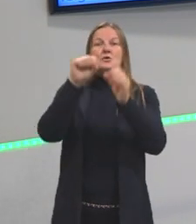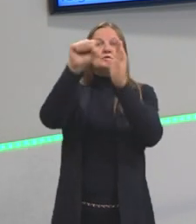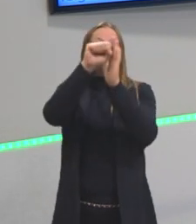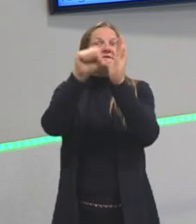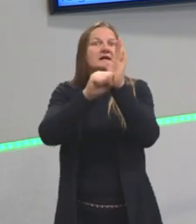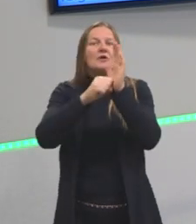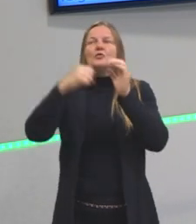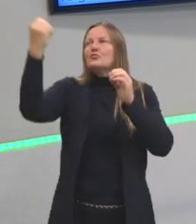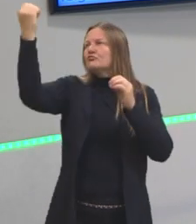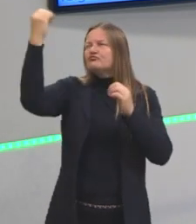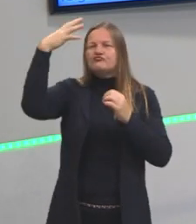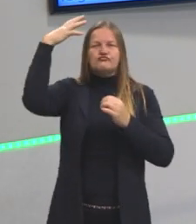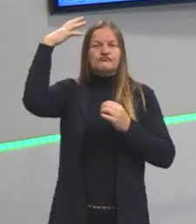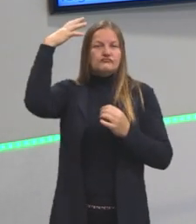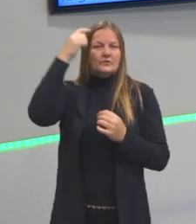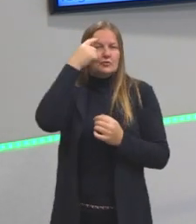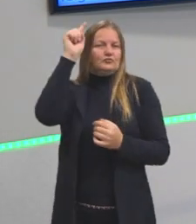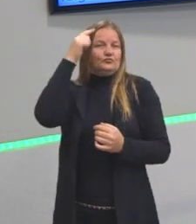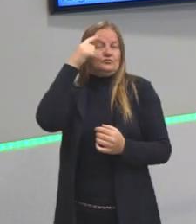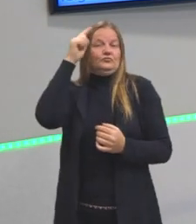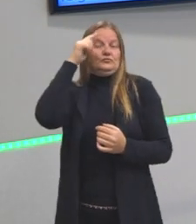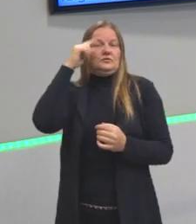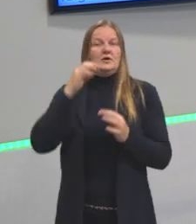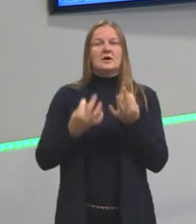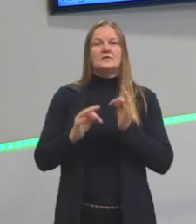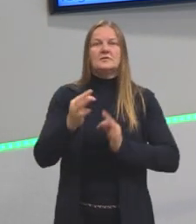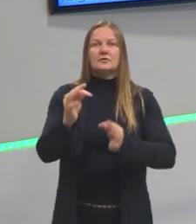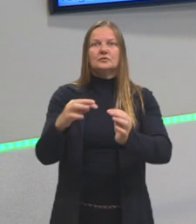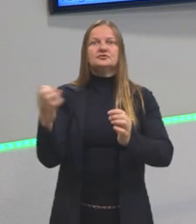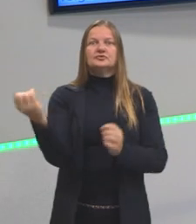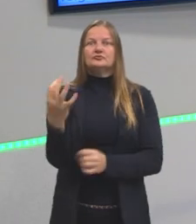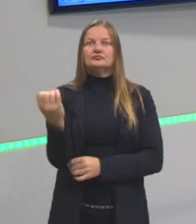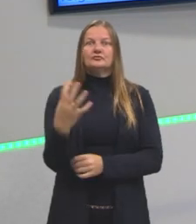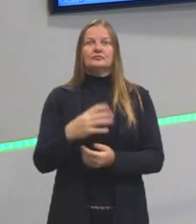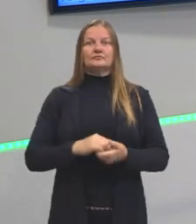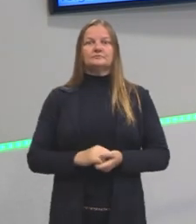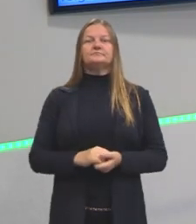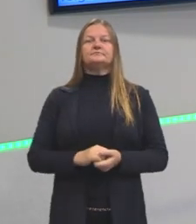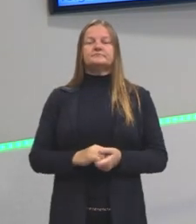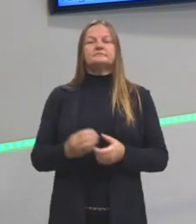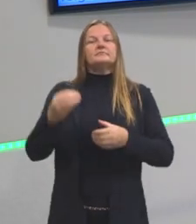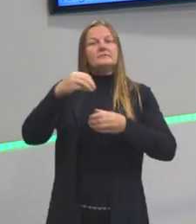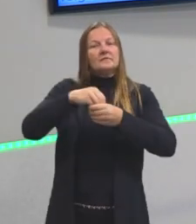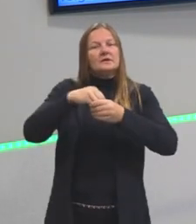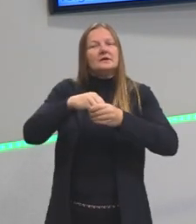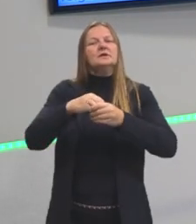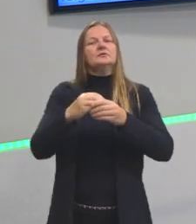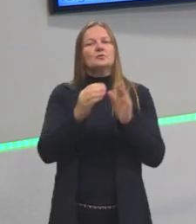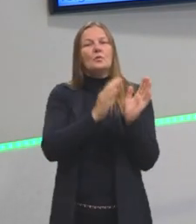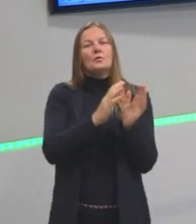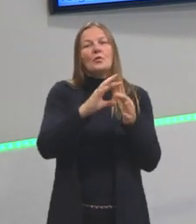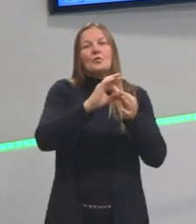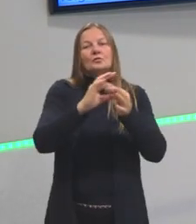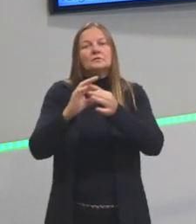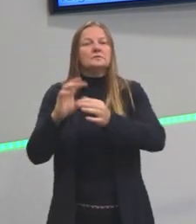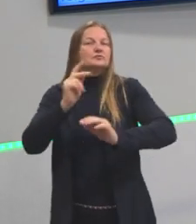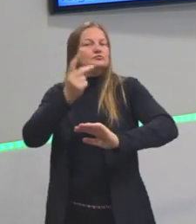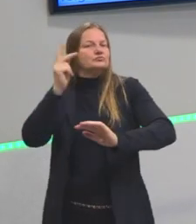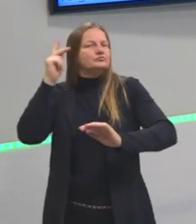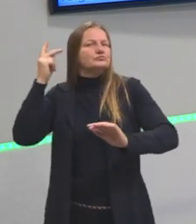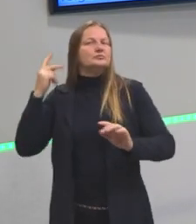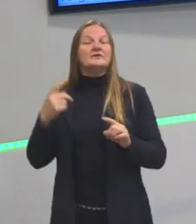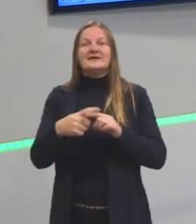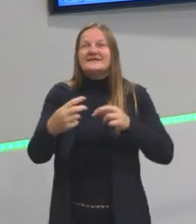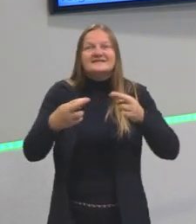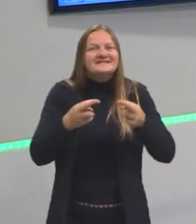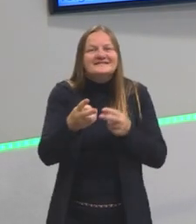Eles estão ligados às grandes tecnologias que estão chegando naquele momento, dentro daquele contexto histórico. sempre